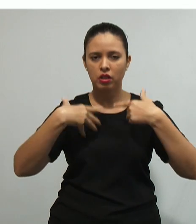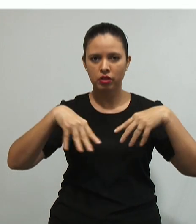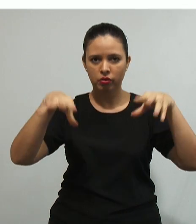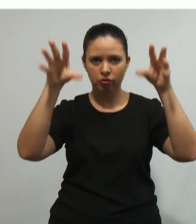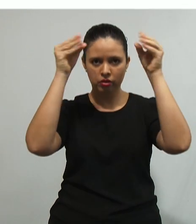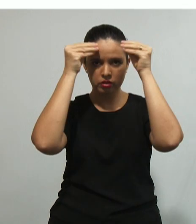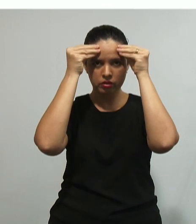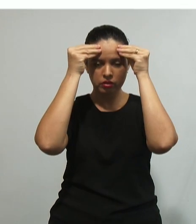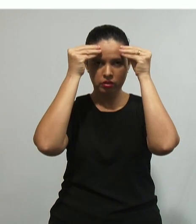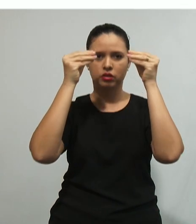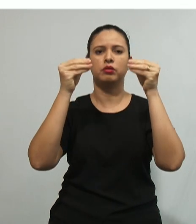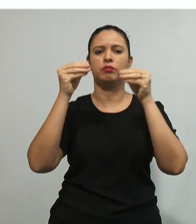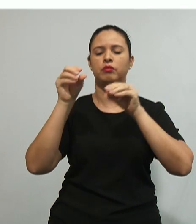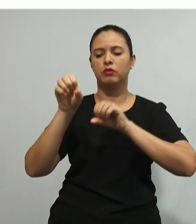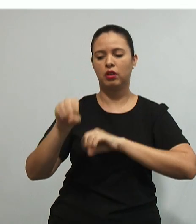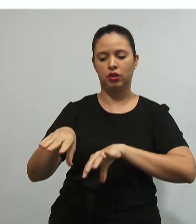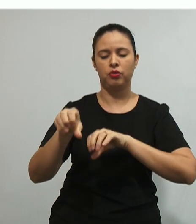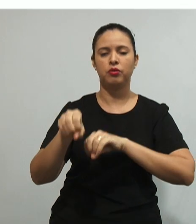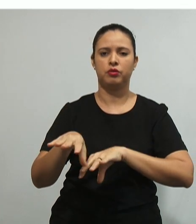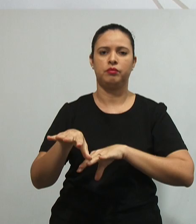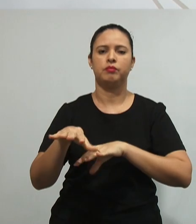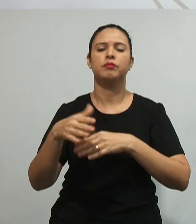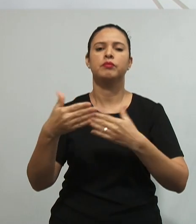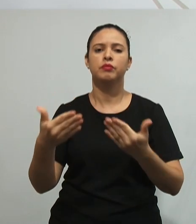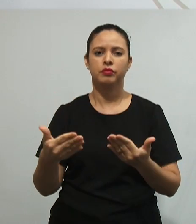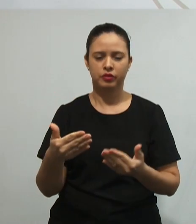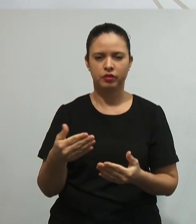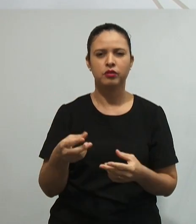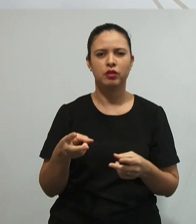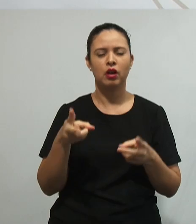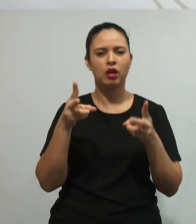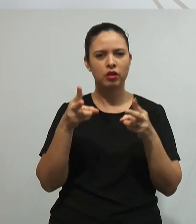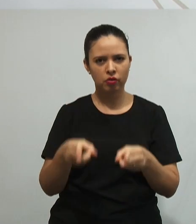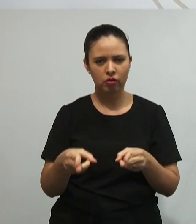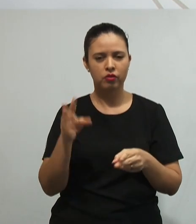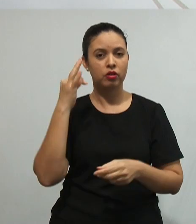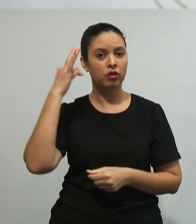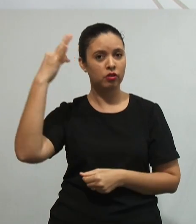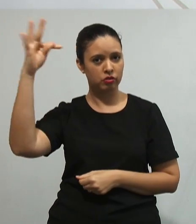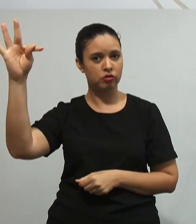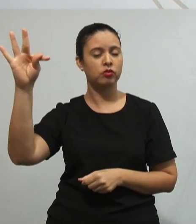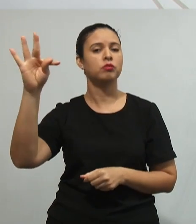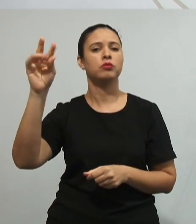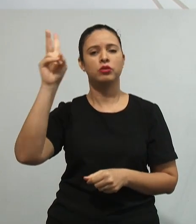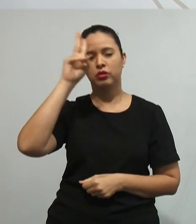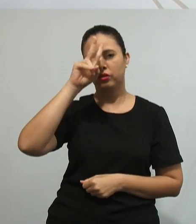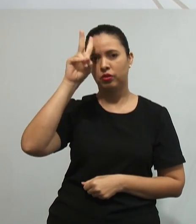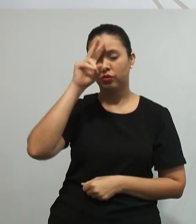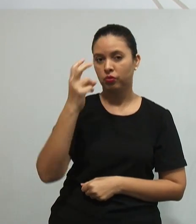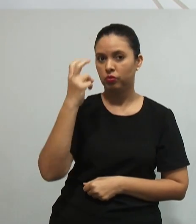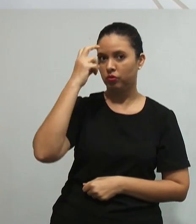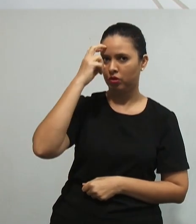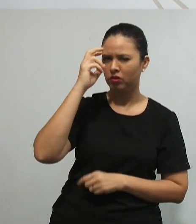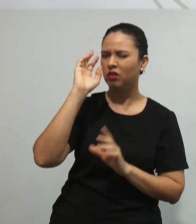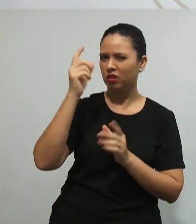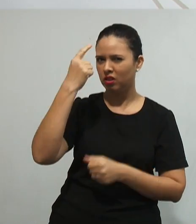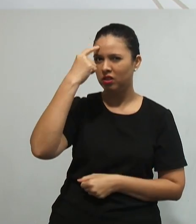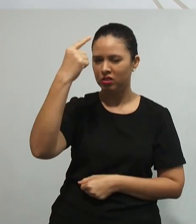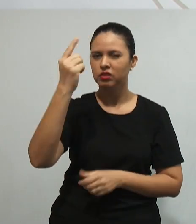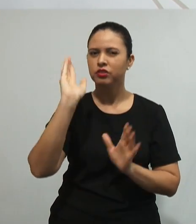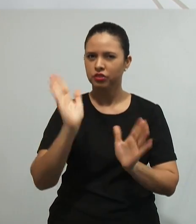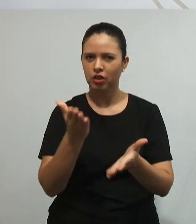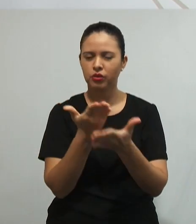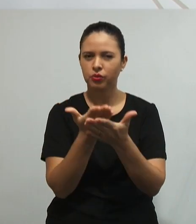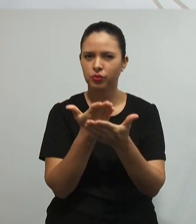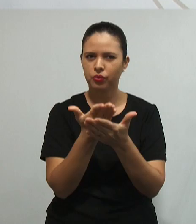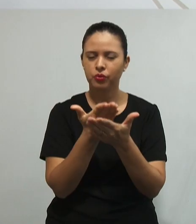educação. Então, a gente vê aqui também, assim como na teoria histórico-cultural, que nós já falamos sobre ela em unidades anteriores,